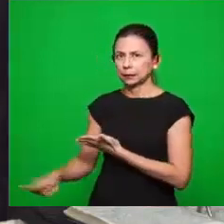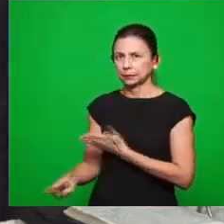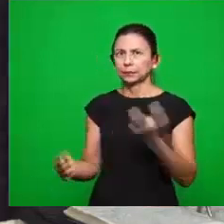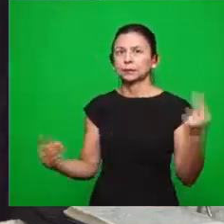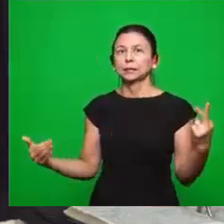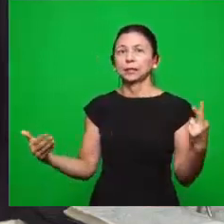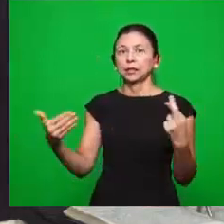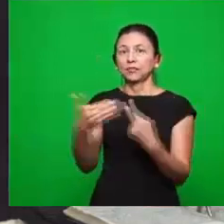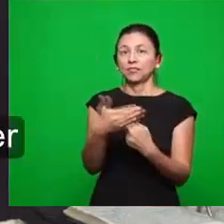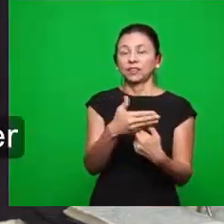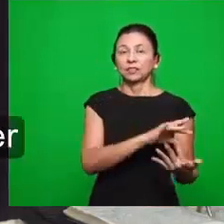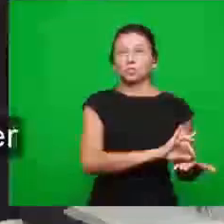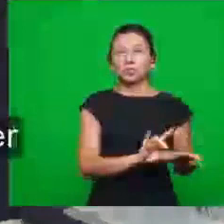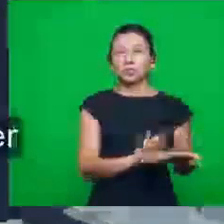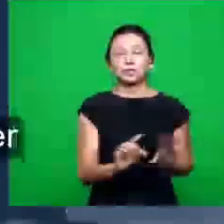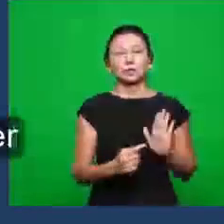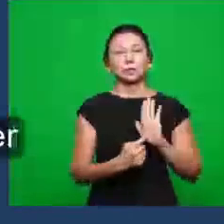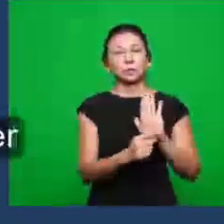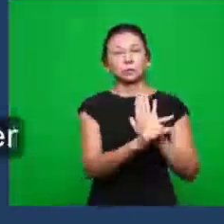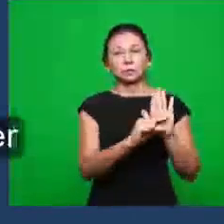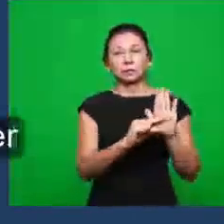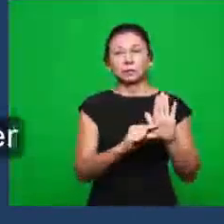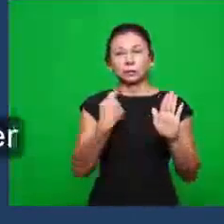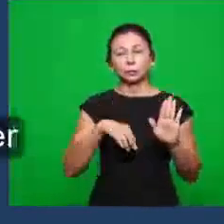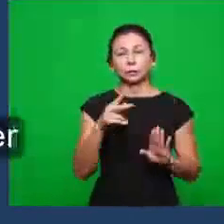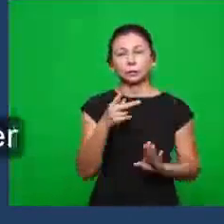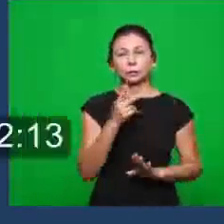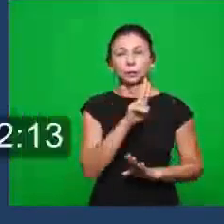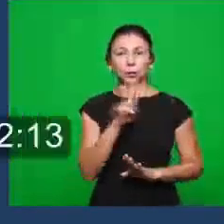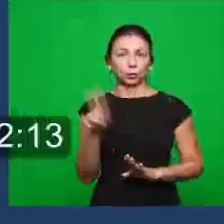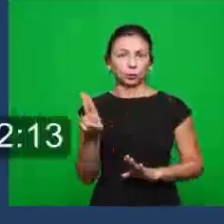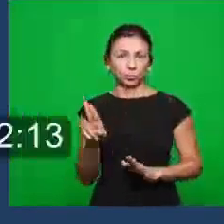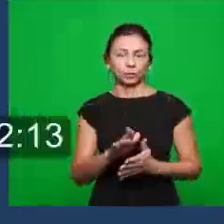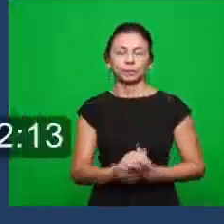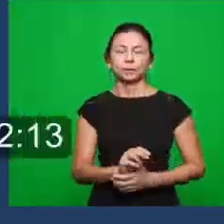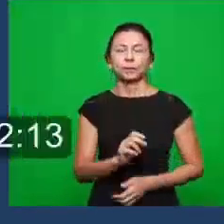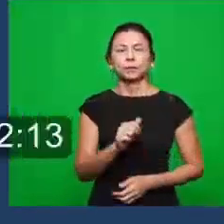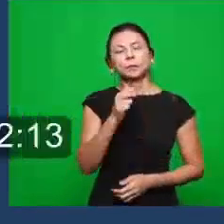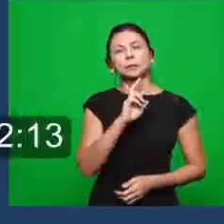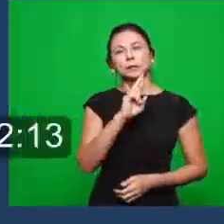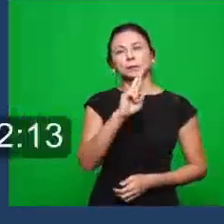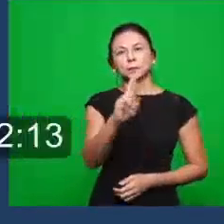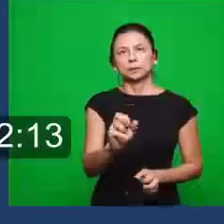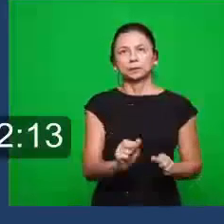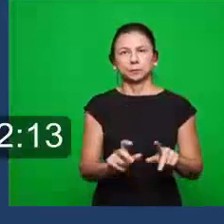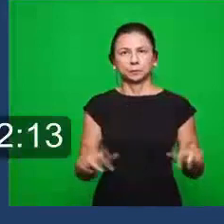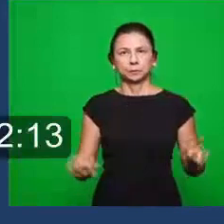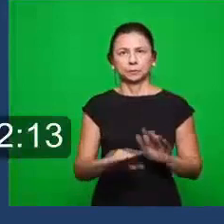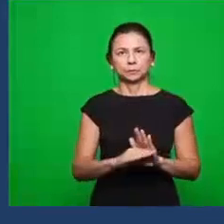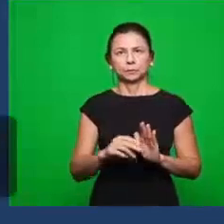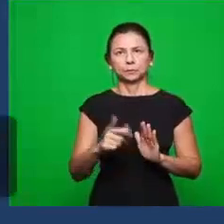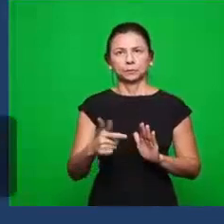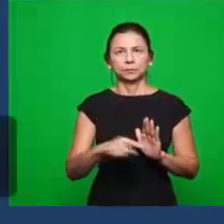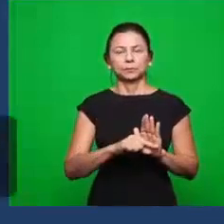do mal? Cite apenas os versículos sem citar os nomes. Então a primeira resposta na igreja de Pérgamo está em Apocalipse 2